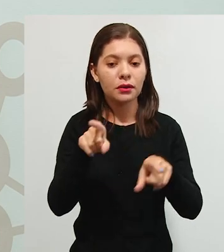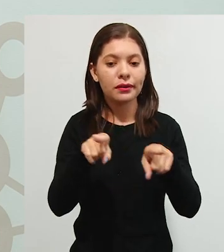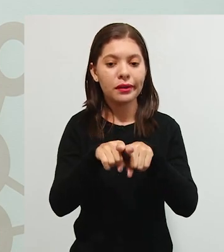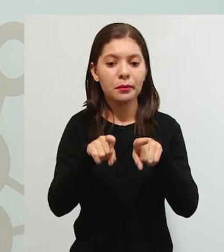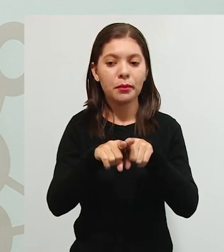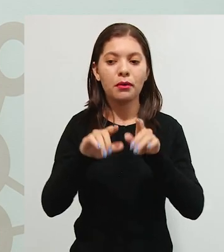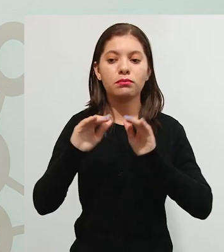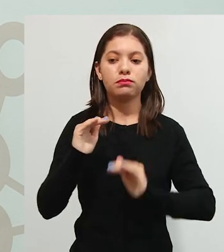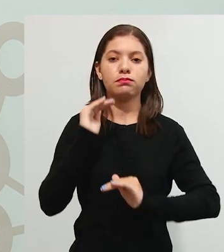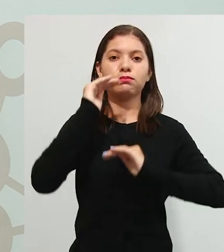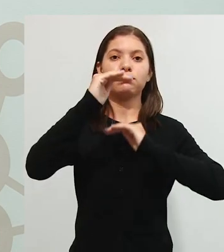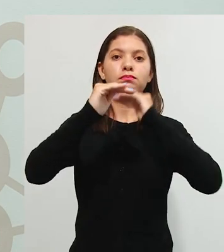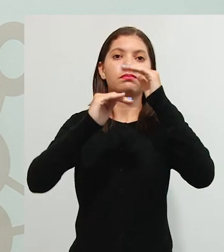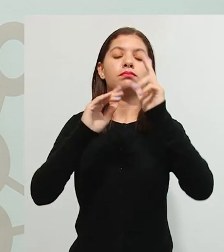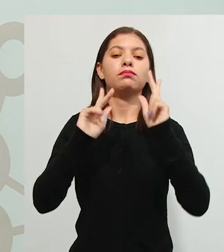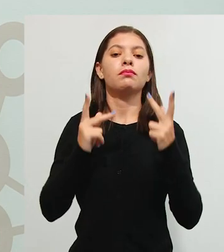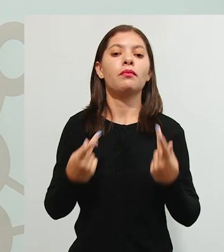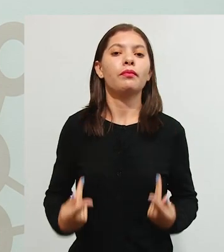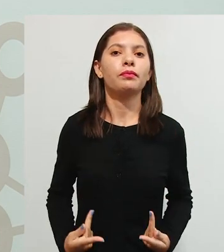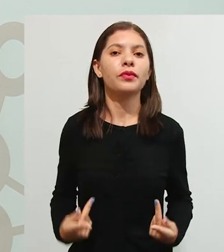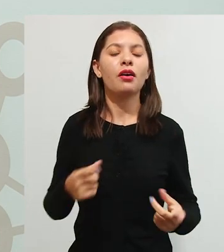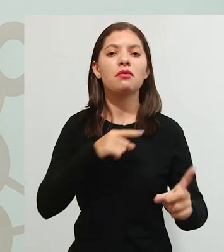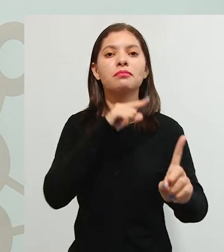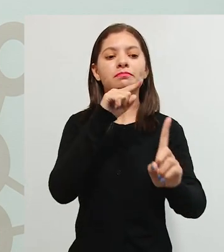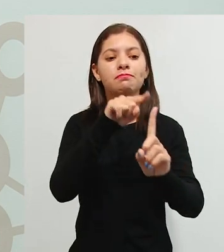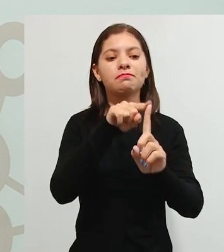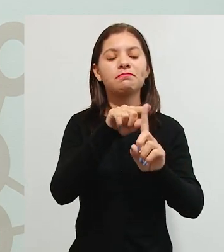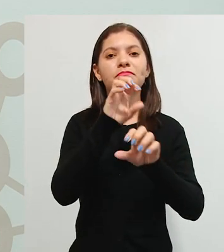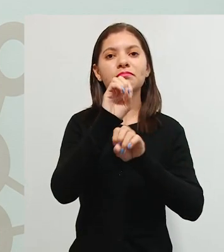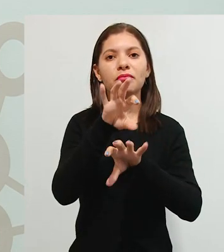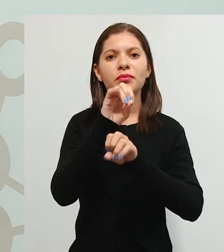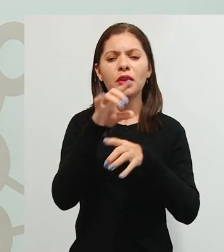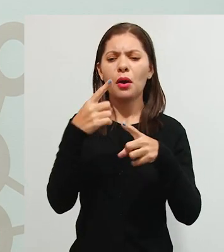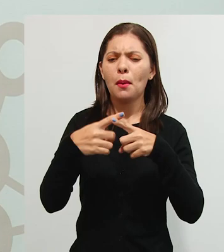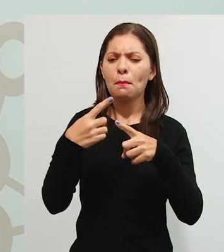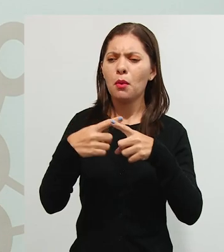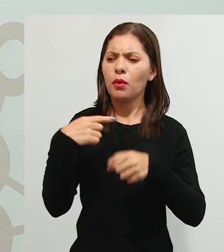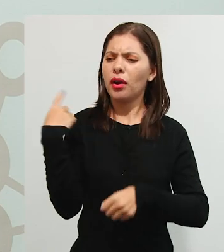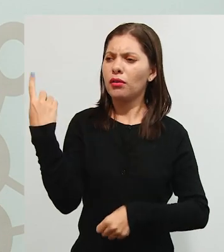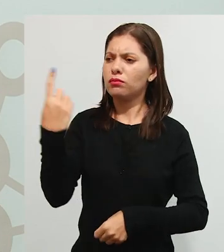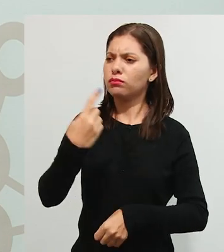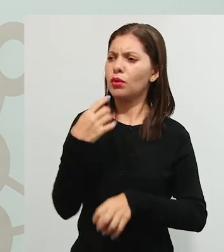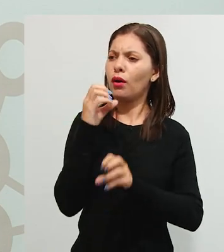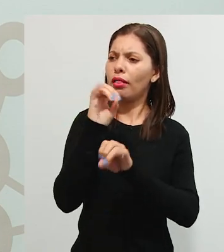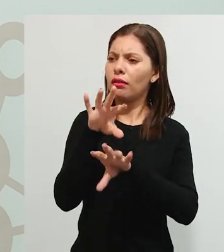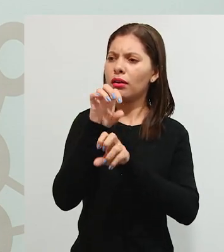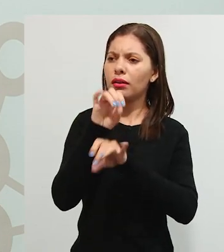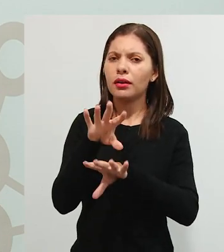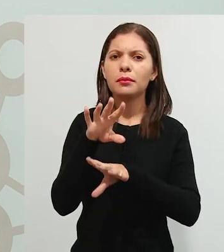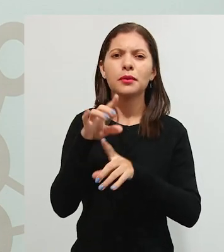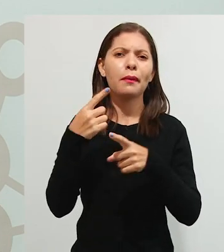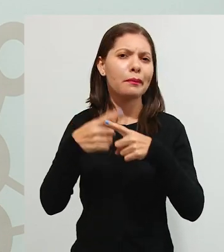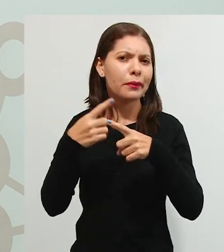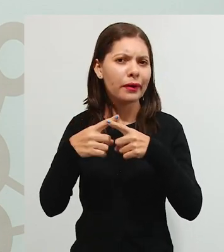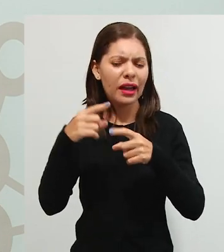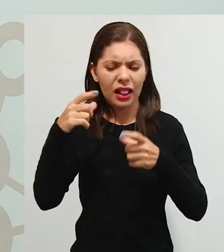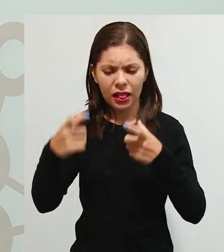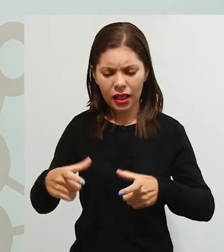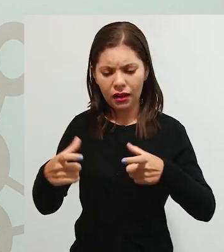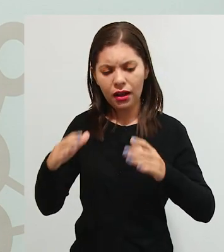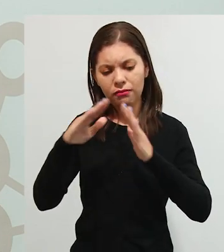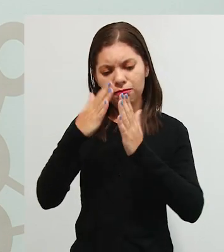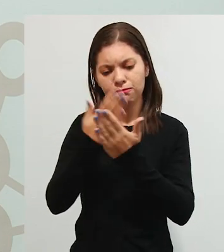encontra a finalidade da educação. Para que nós educamos? E para que nós educamos na escola? Que tipo de